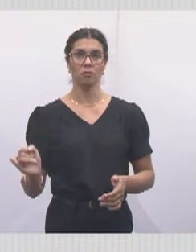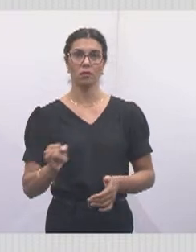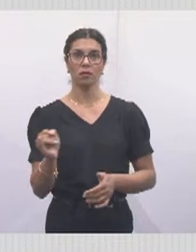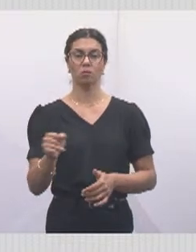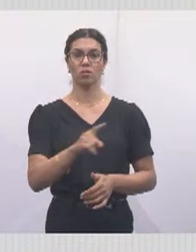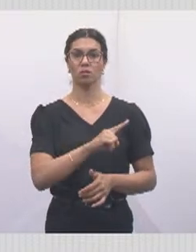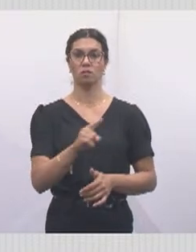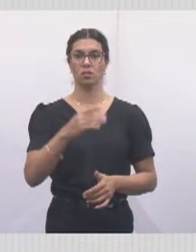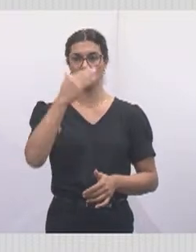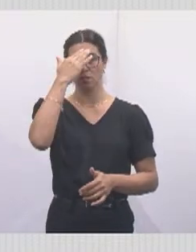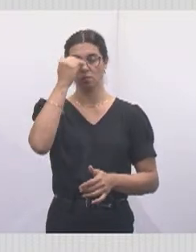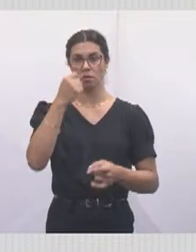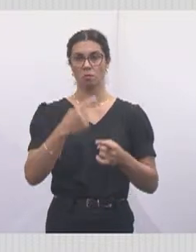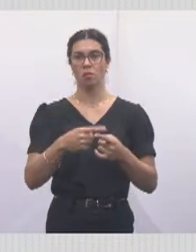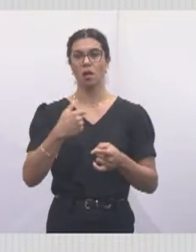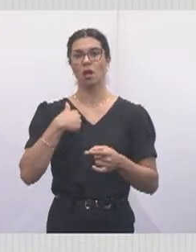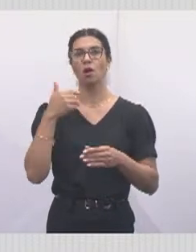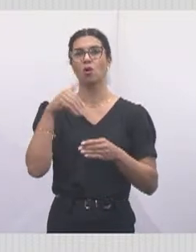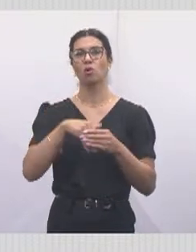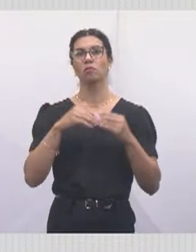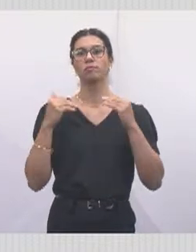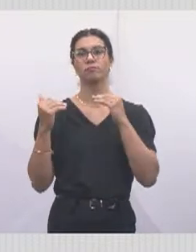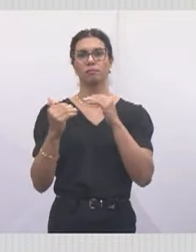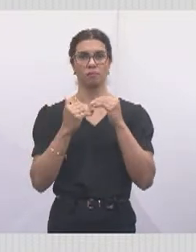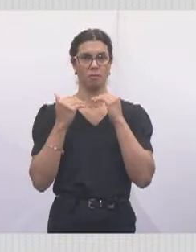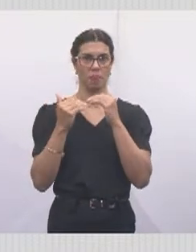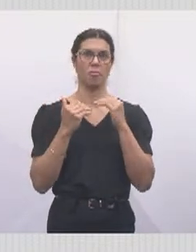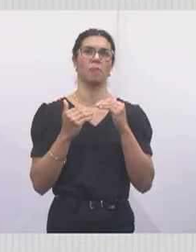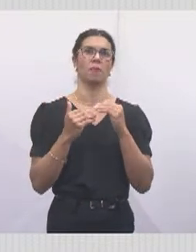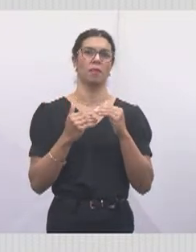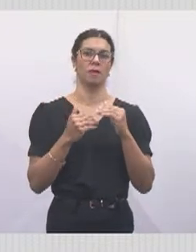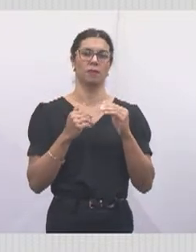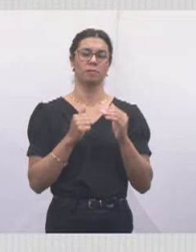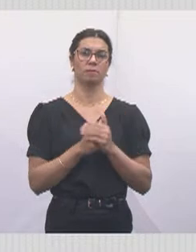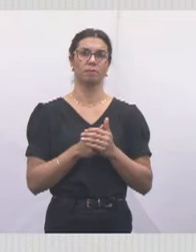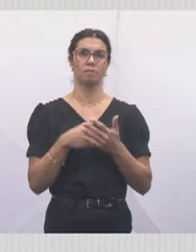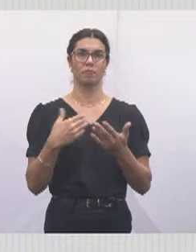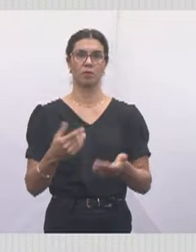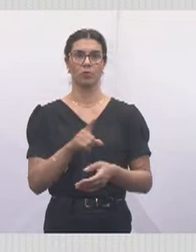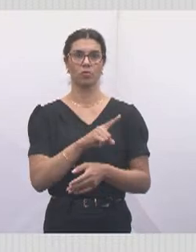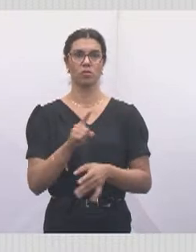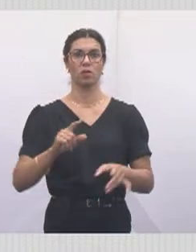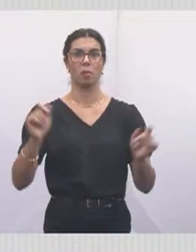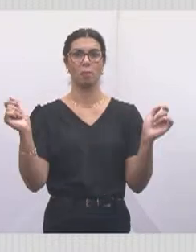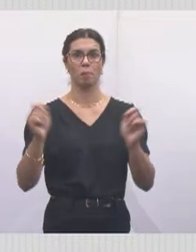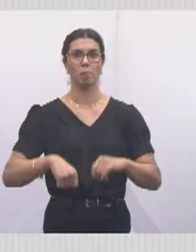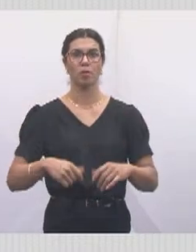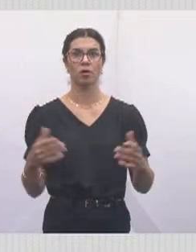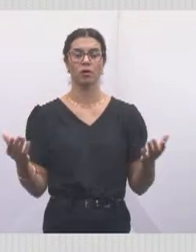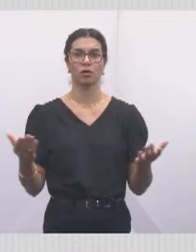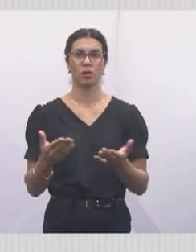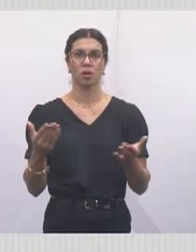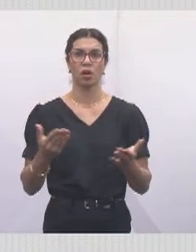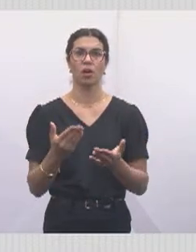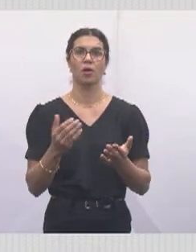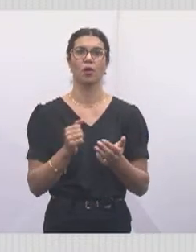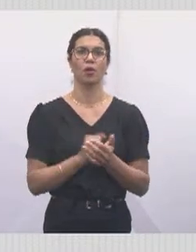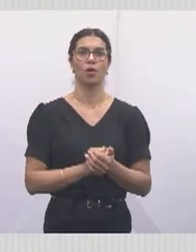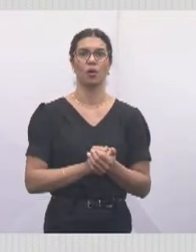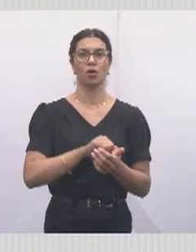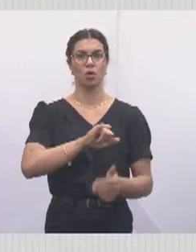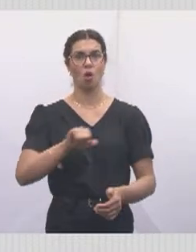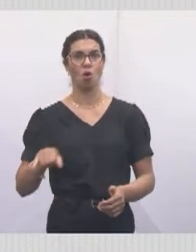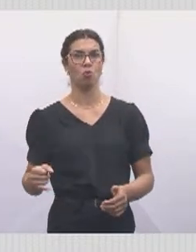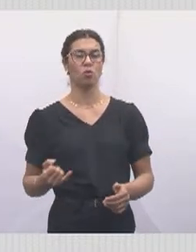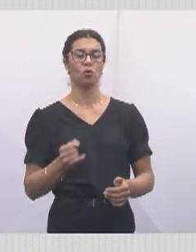saber, porque eu votei favorável para que você possa ter aí um grande desconto, essa